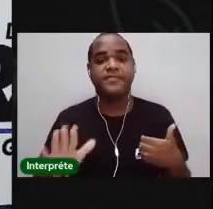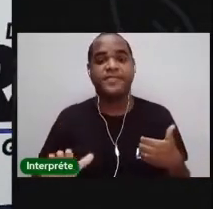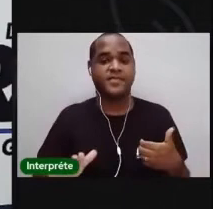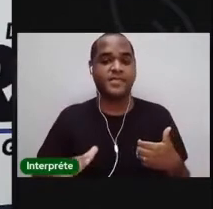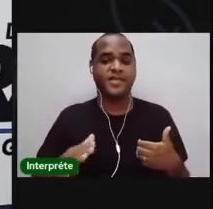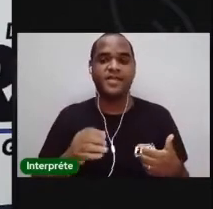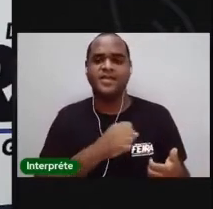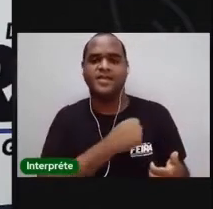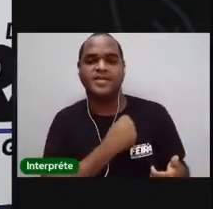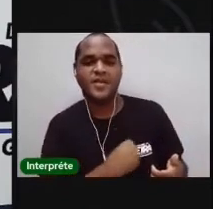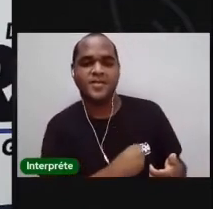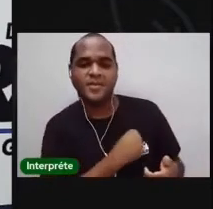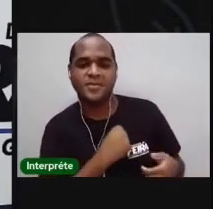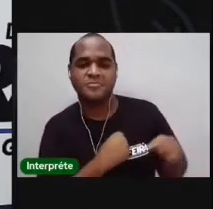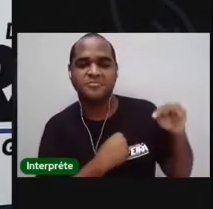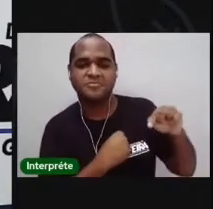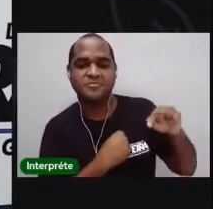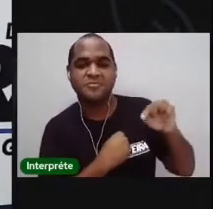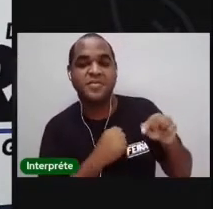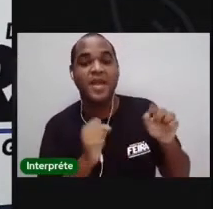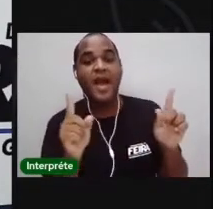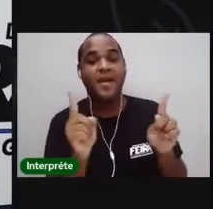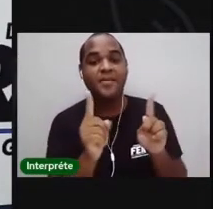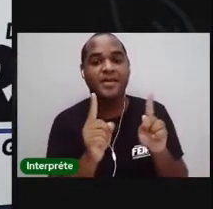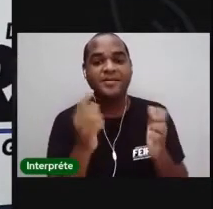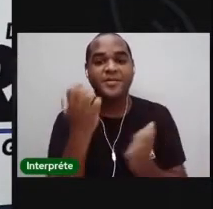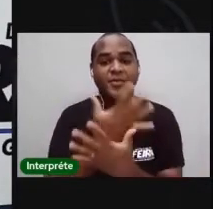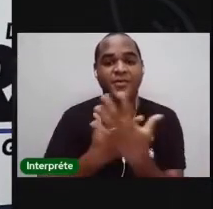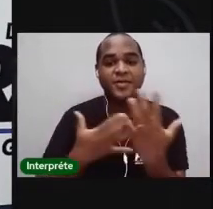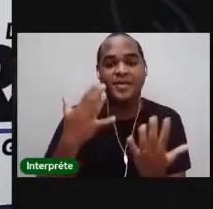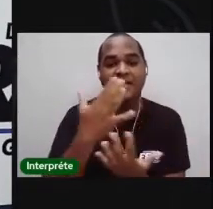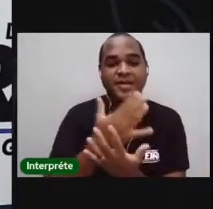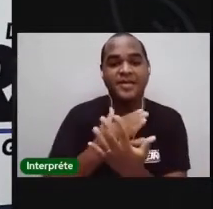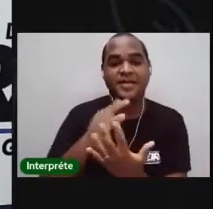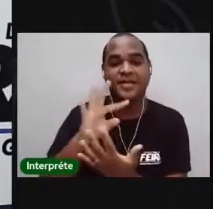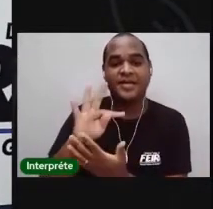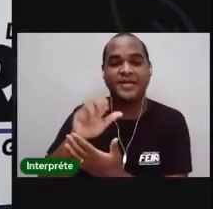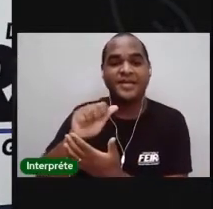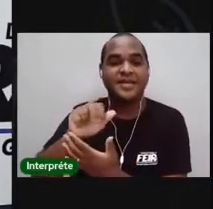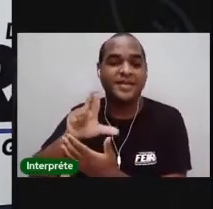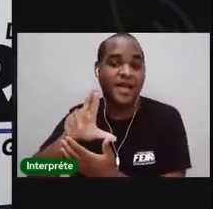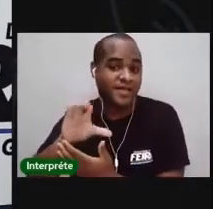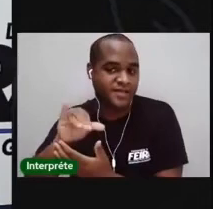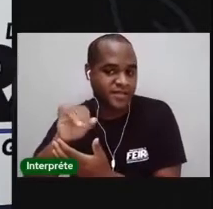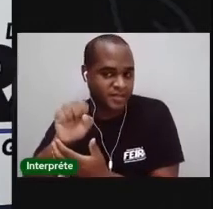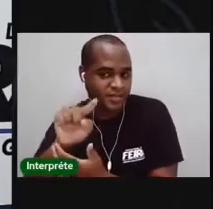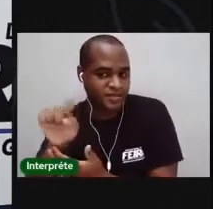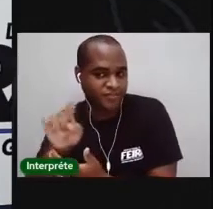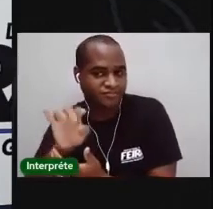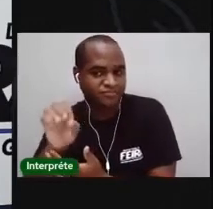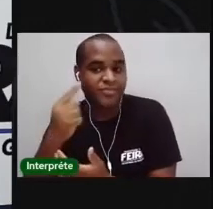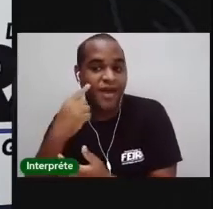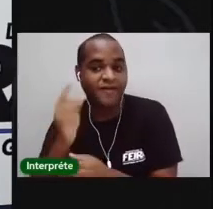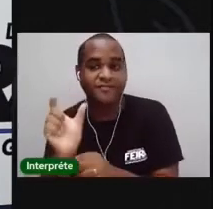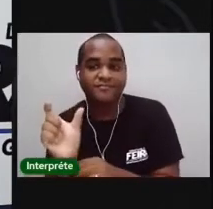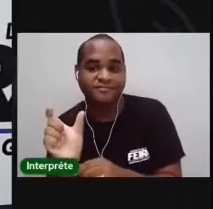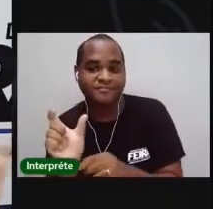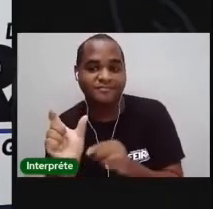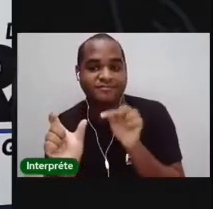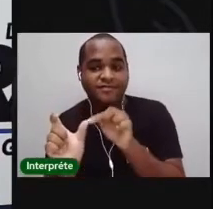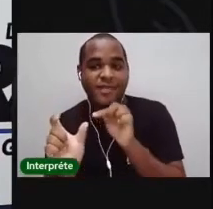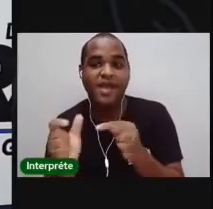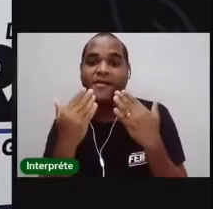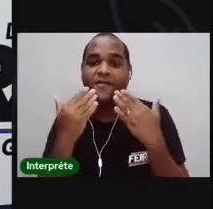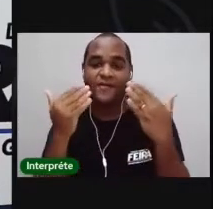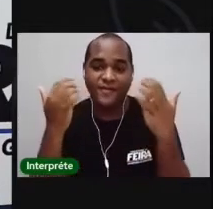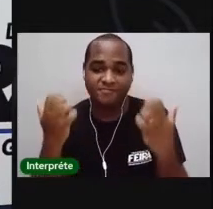em saudade, tem um trechinho de uma música de Tarcísio do Acordeon. Esse trechinho diz assim, ó, ele mostra